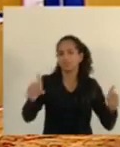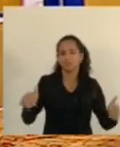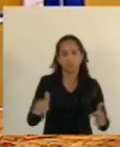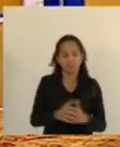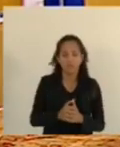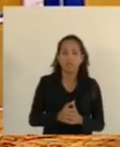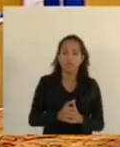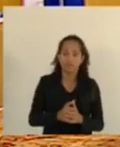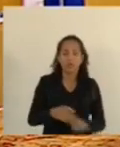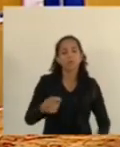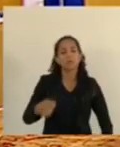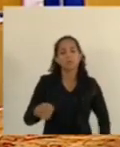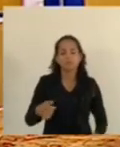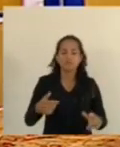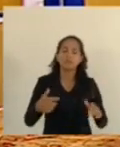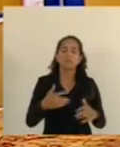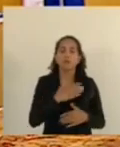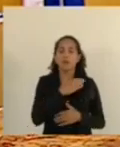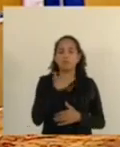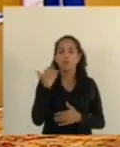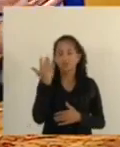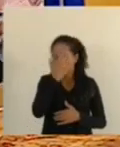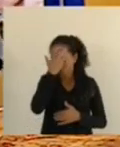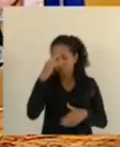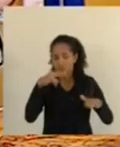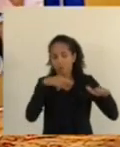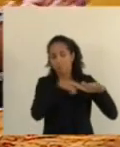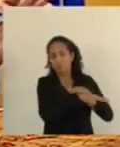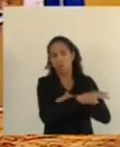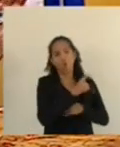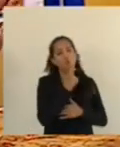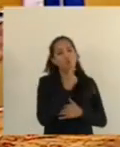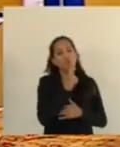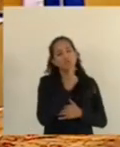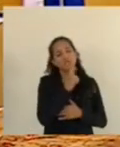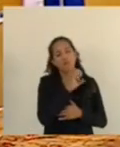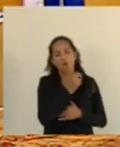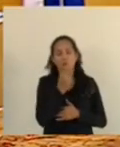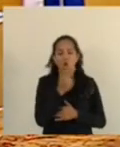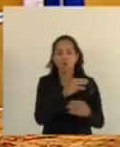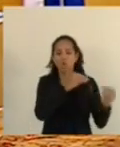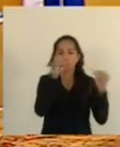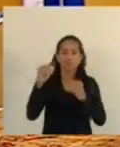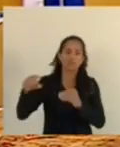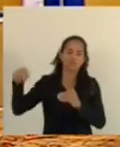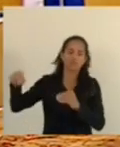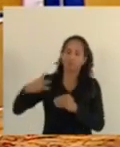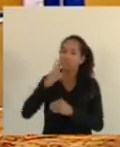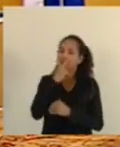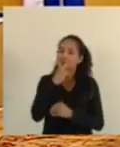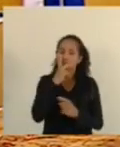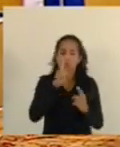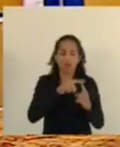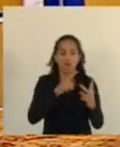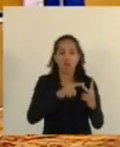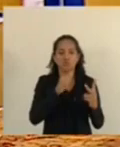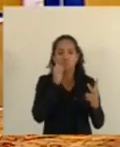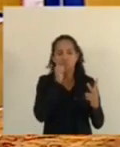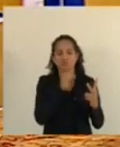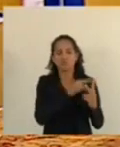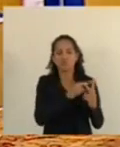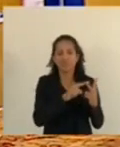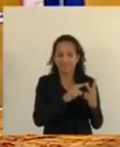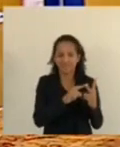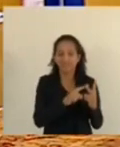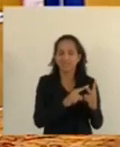corpos têm que ser congelados ou trazidos para Vitória. No caso dessa senhora e sua filha, dois dias sem